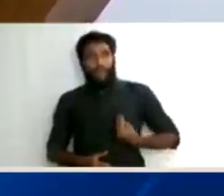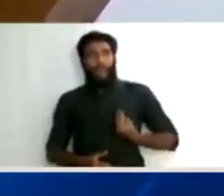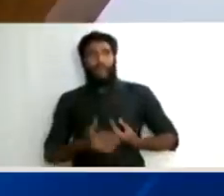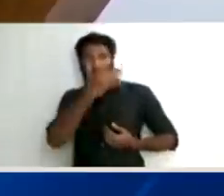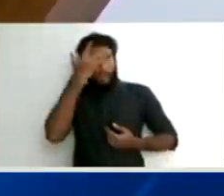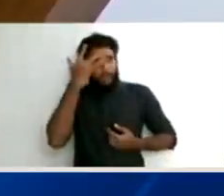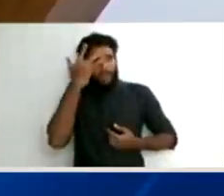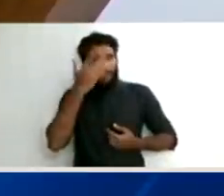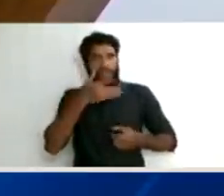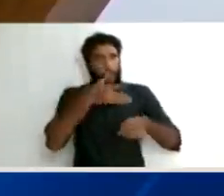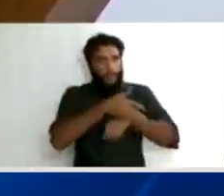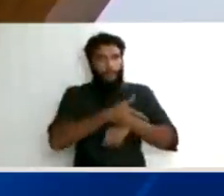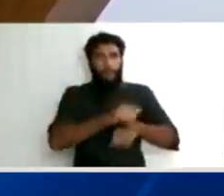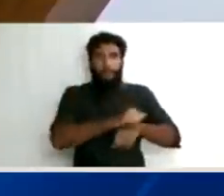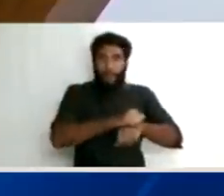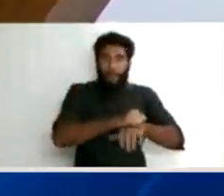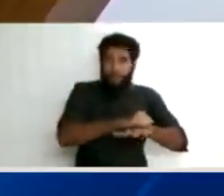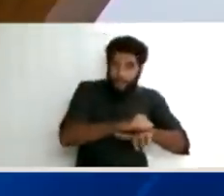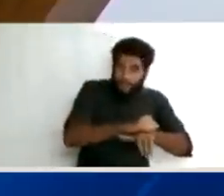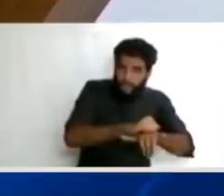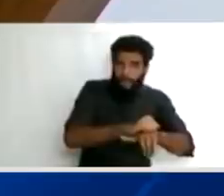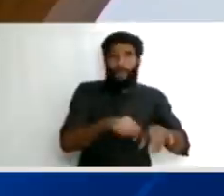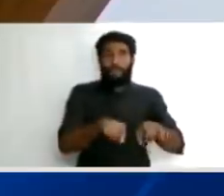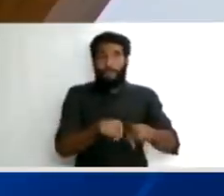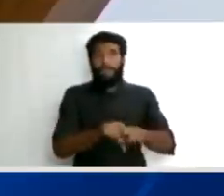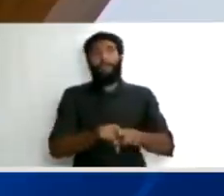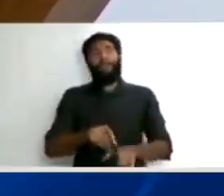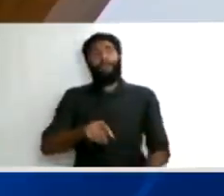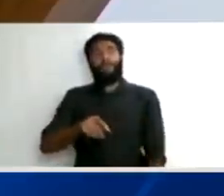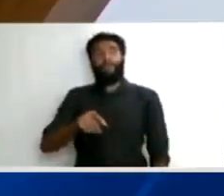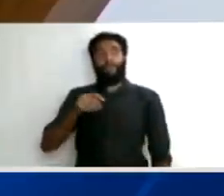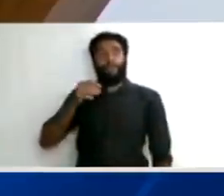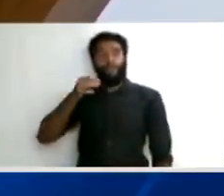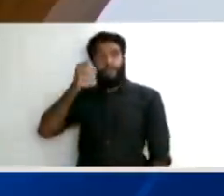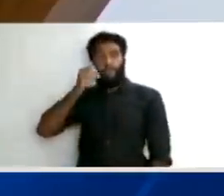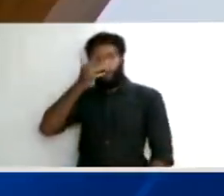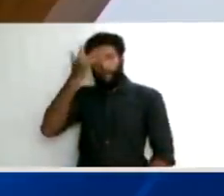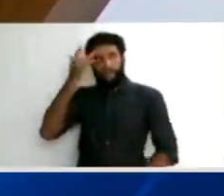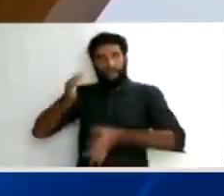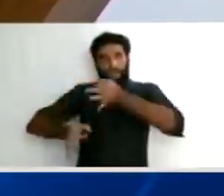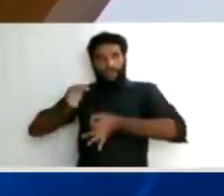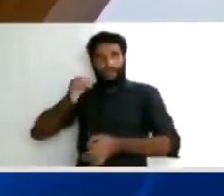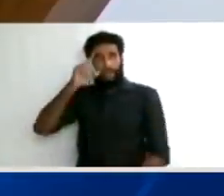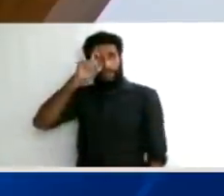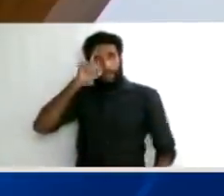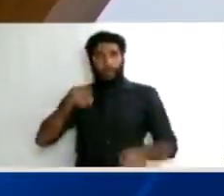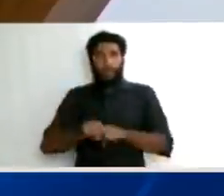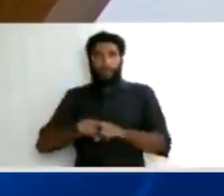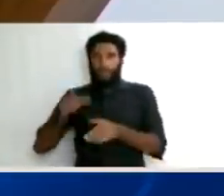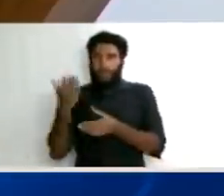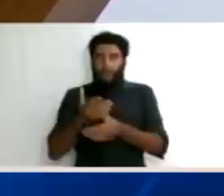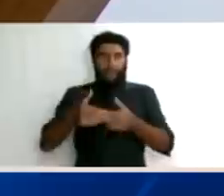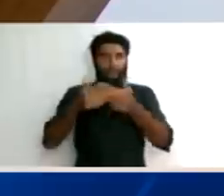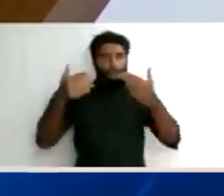pressuposto que ele é parcial. E juiz parcial não é um juiz. Então, por isso que essas provas são todas